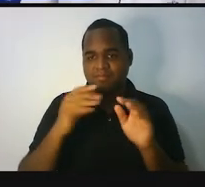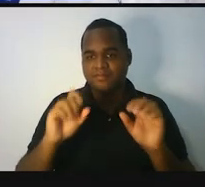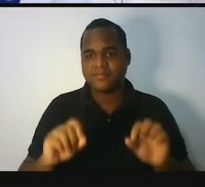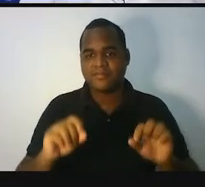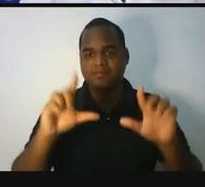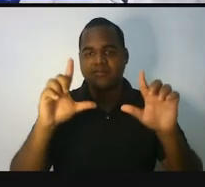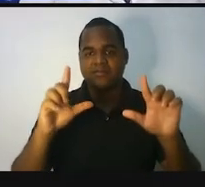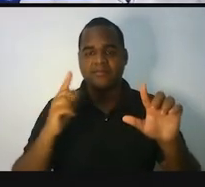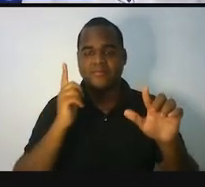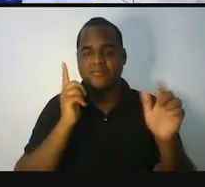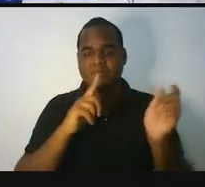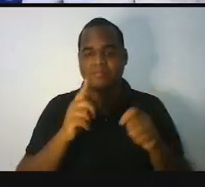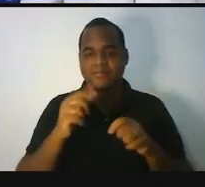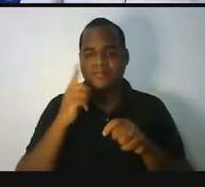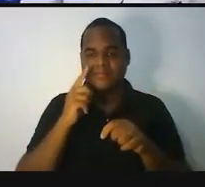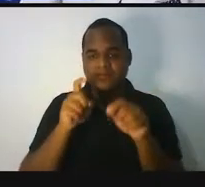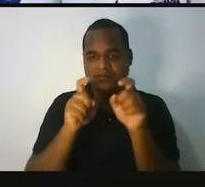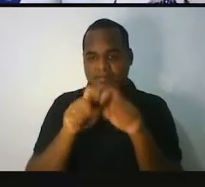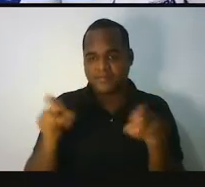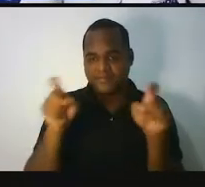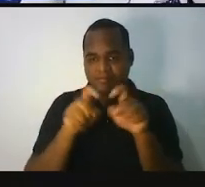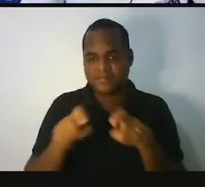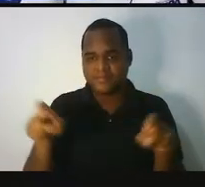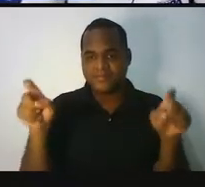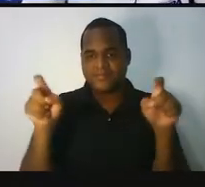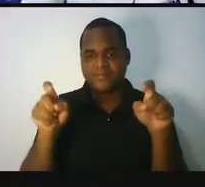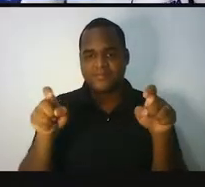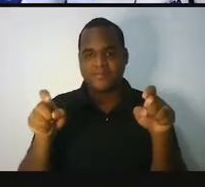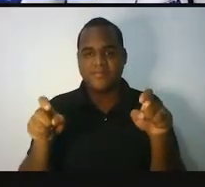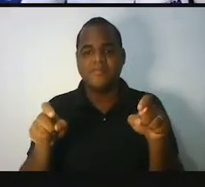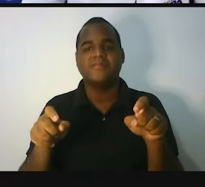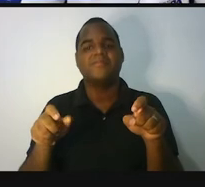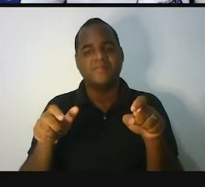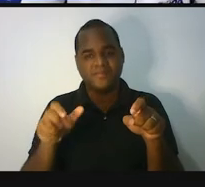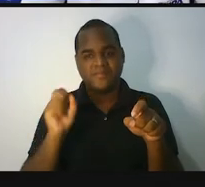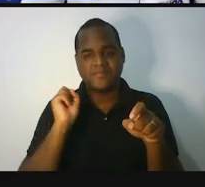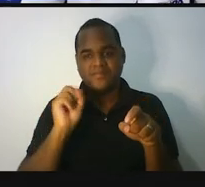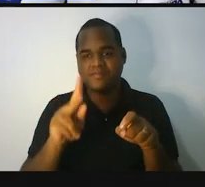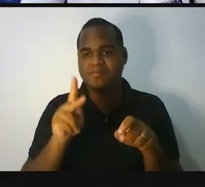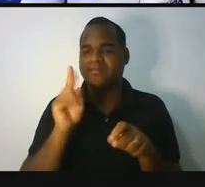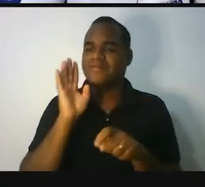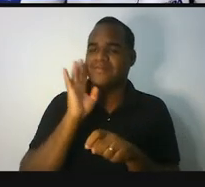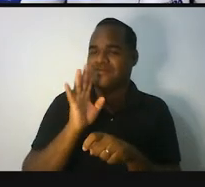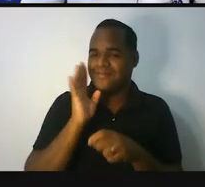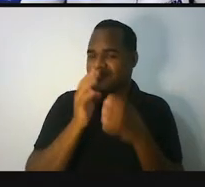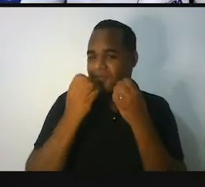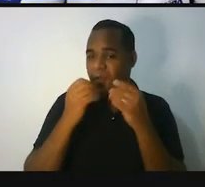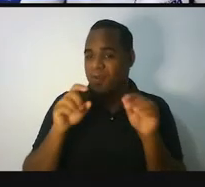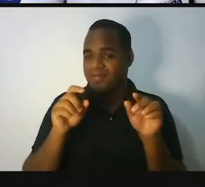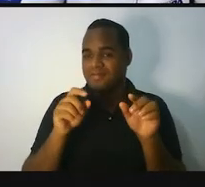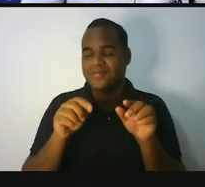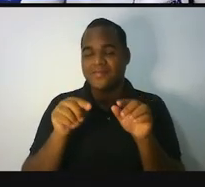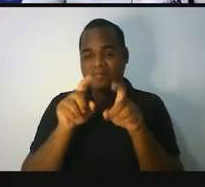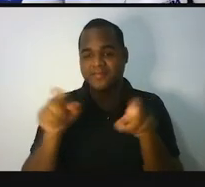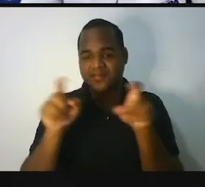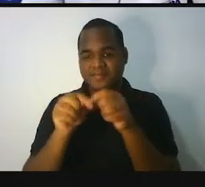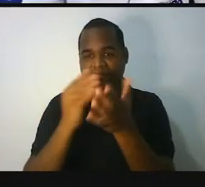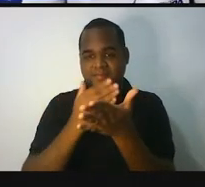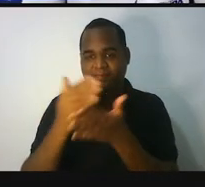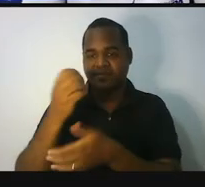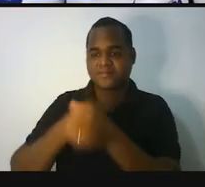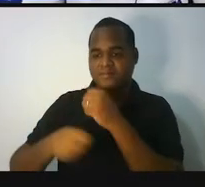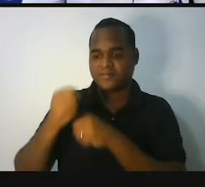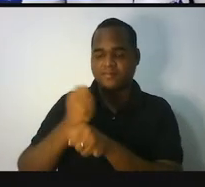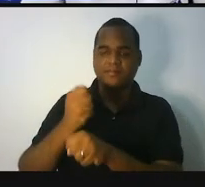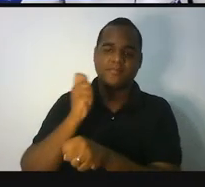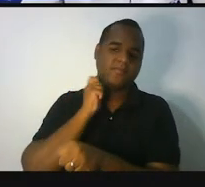vai cair aqui nesse site, esse site muito bacana. Ele traz uma notícia do início do mês de